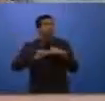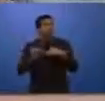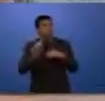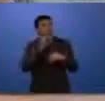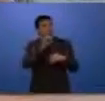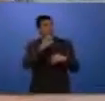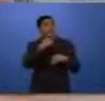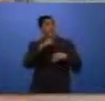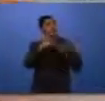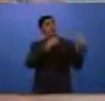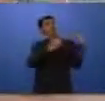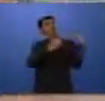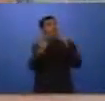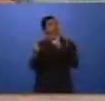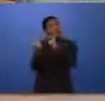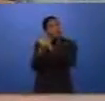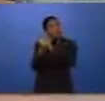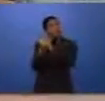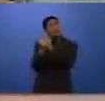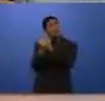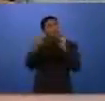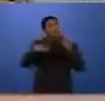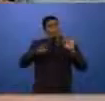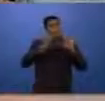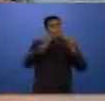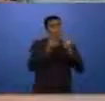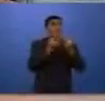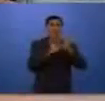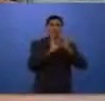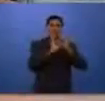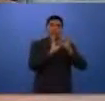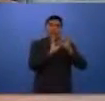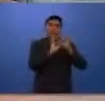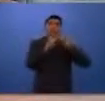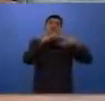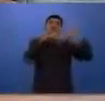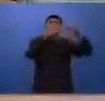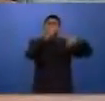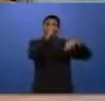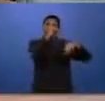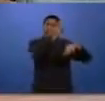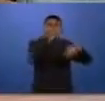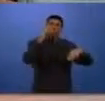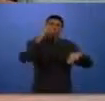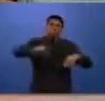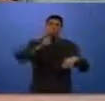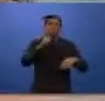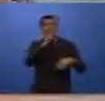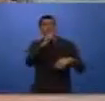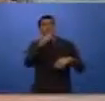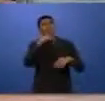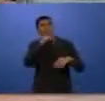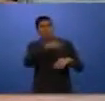enfim, é favorecer aí o fortalecimento da família, do pai com relação aos seus filhos,